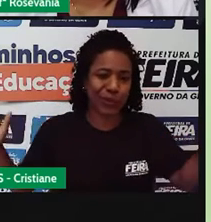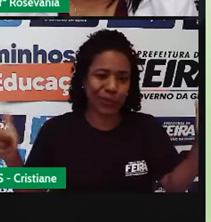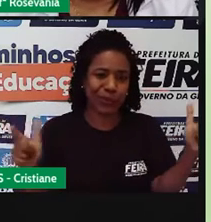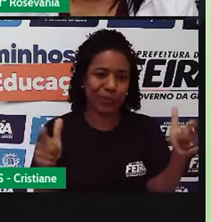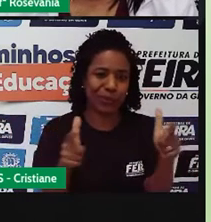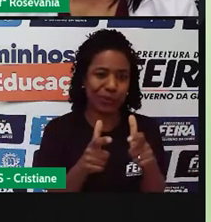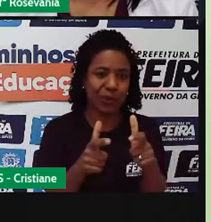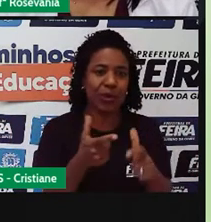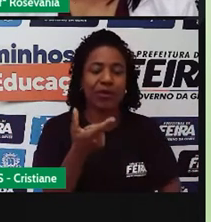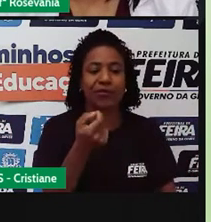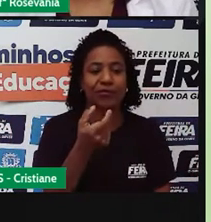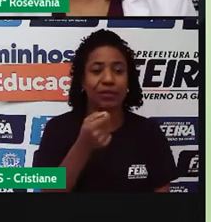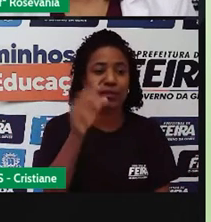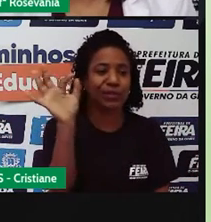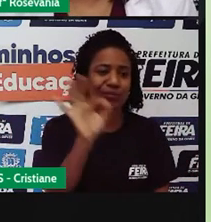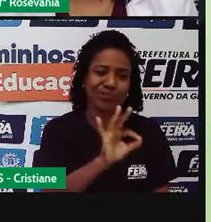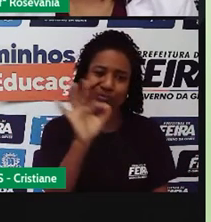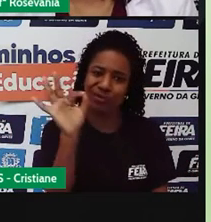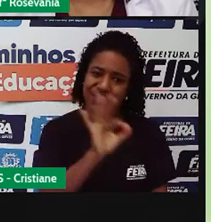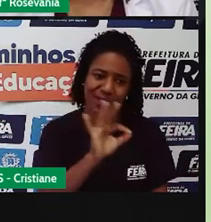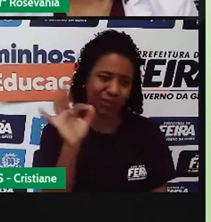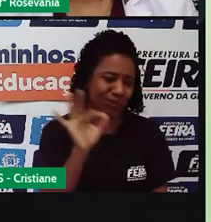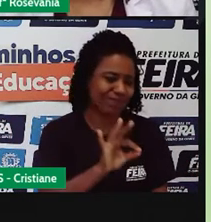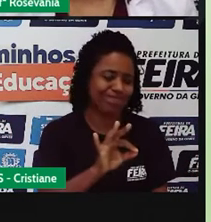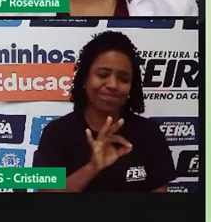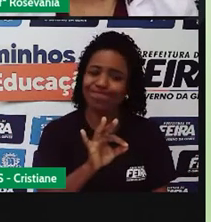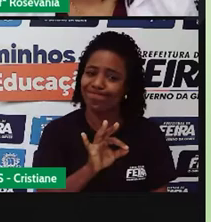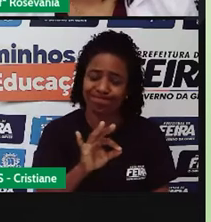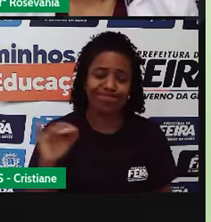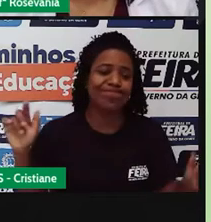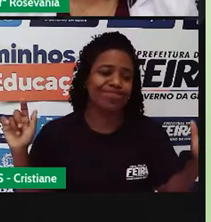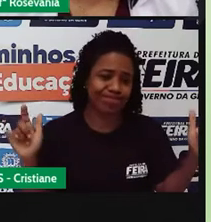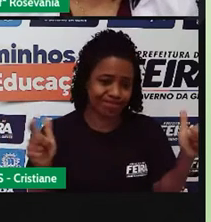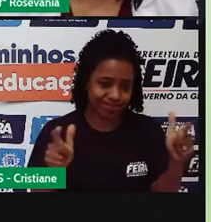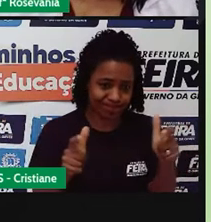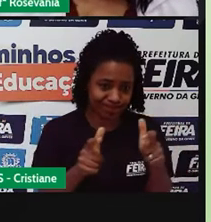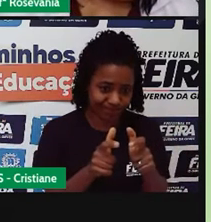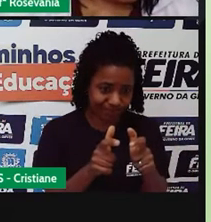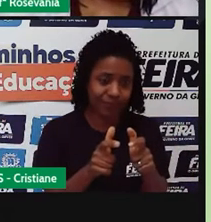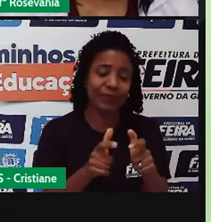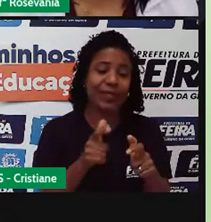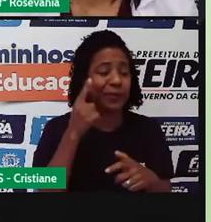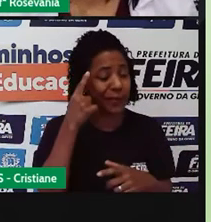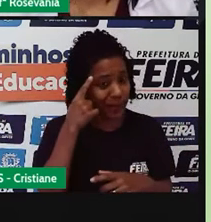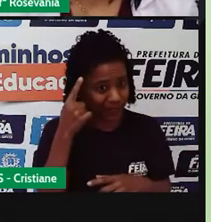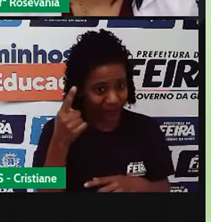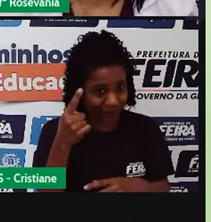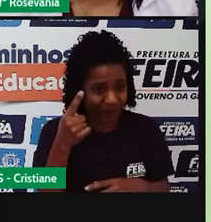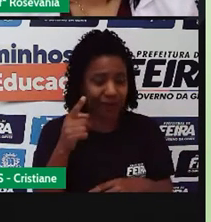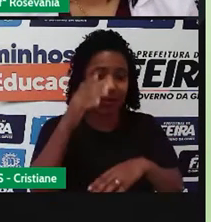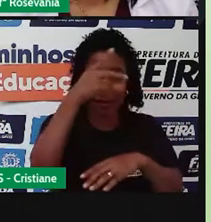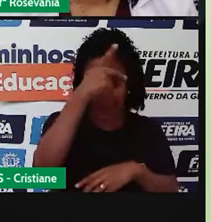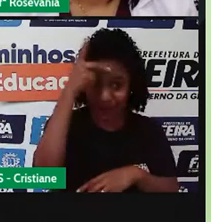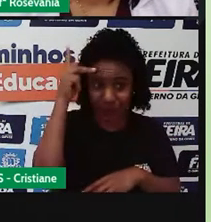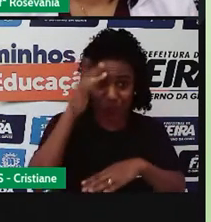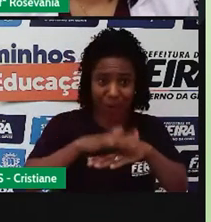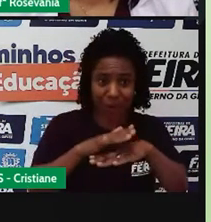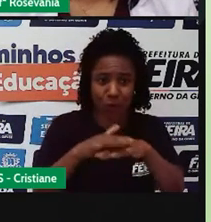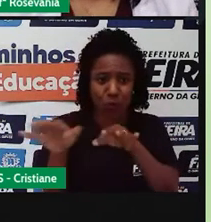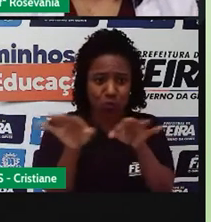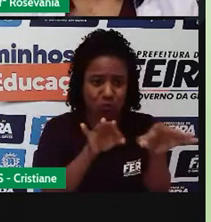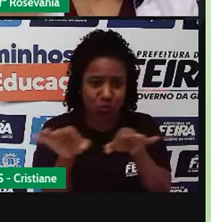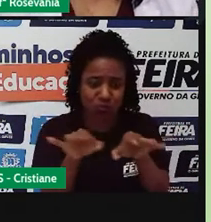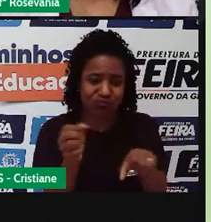total. é pouco demais, gente, mas, como eu falei pra vocês, a construção de cidades, né, o próprio processo de